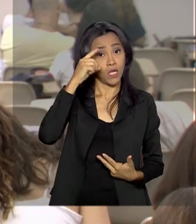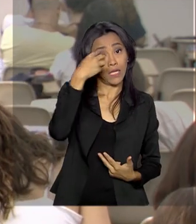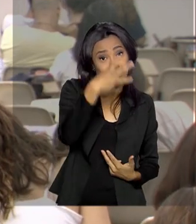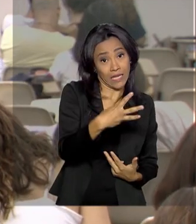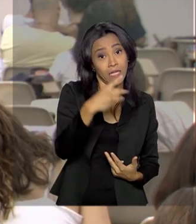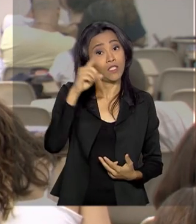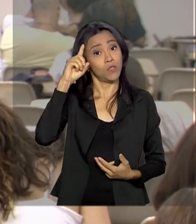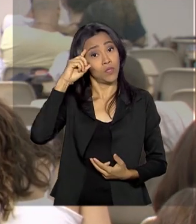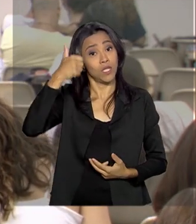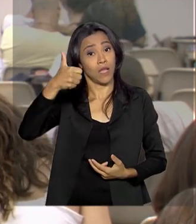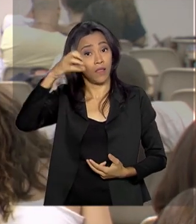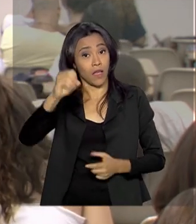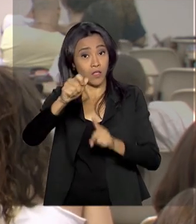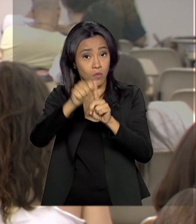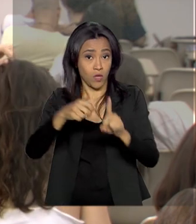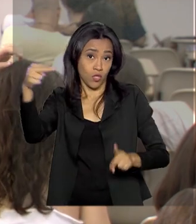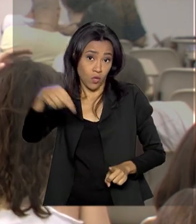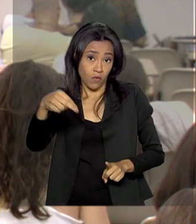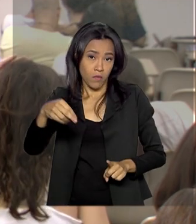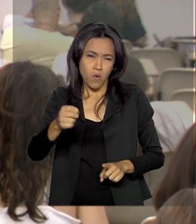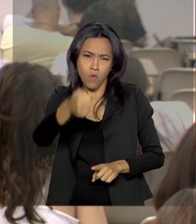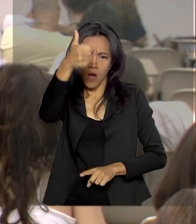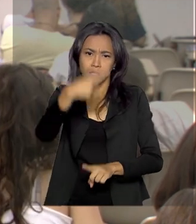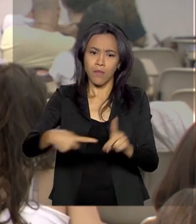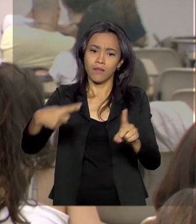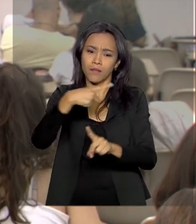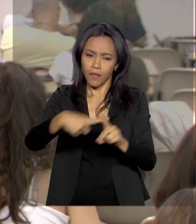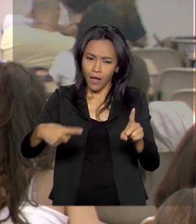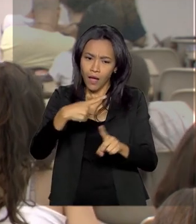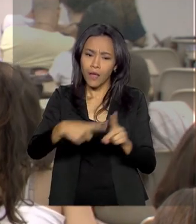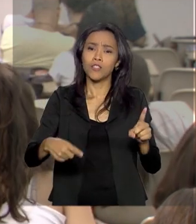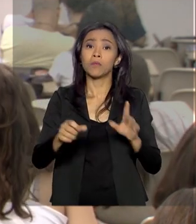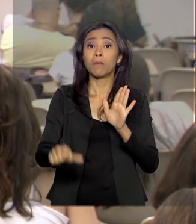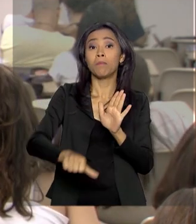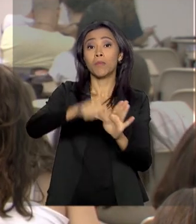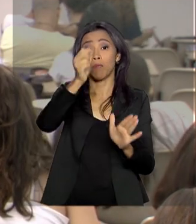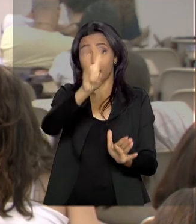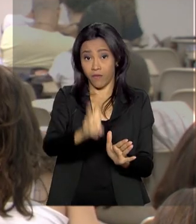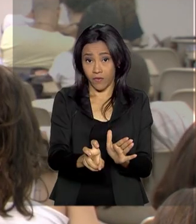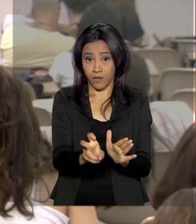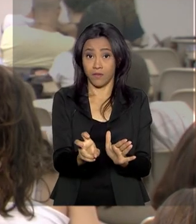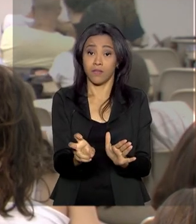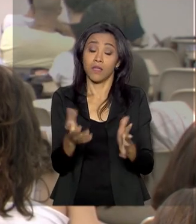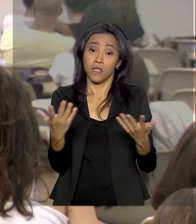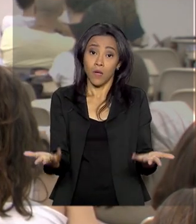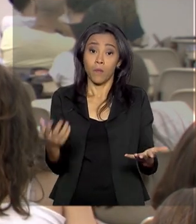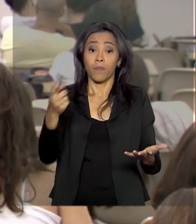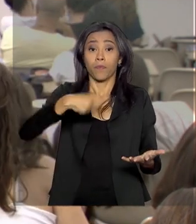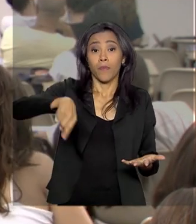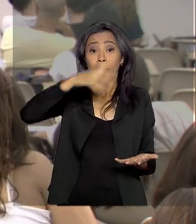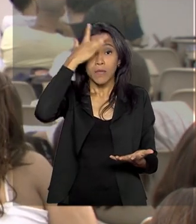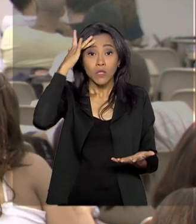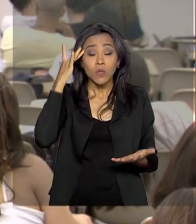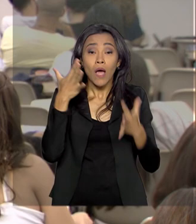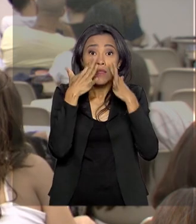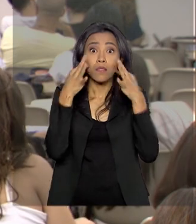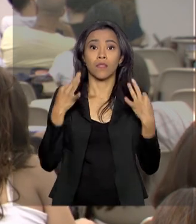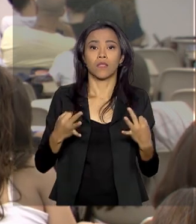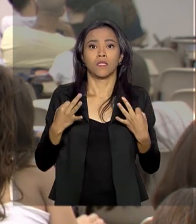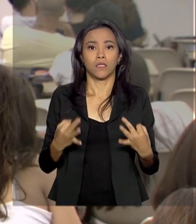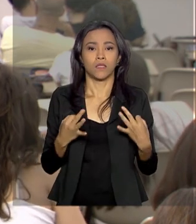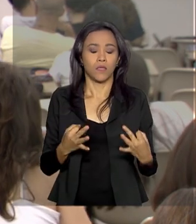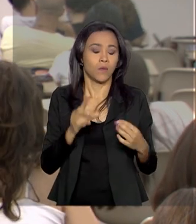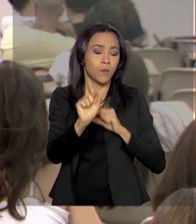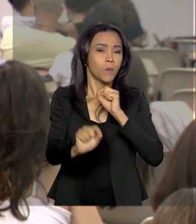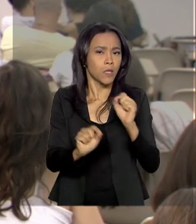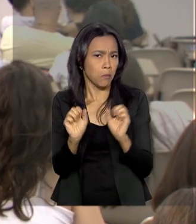10 de novembro. Quase a metade faz a prova do Enem pela primeira vez. O candidato precisa ficar atento à lista do